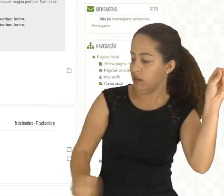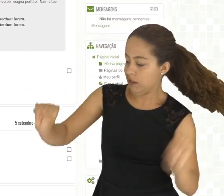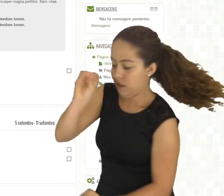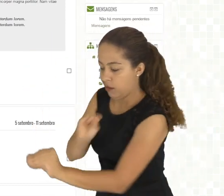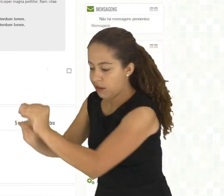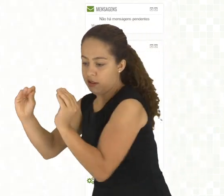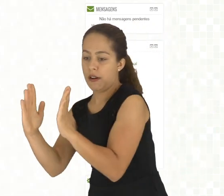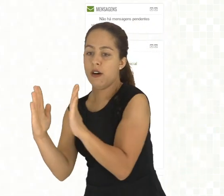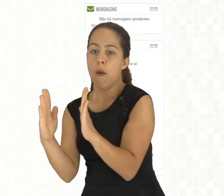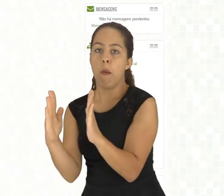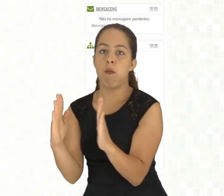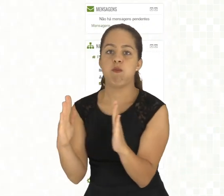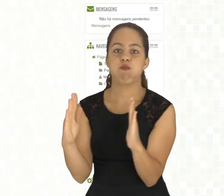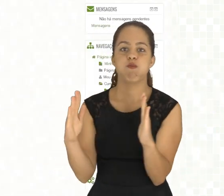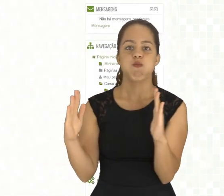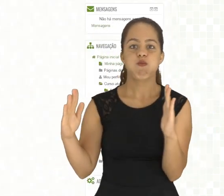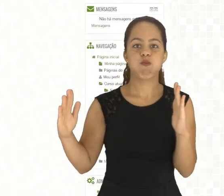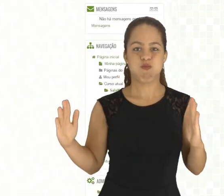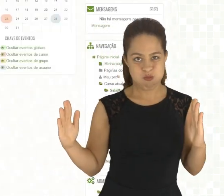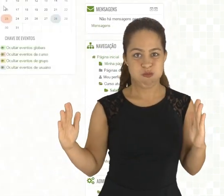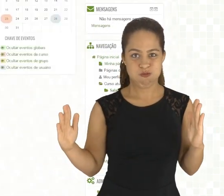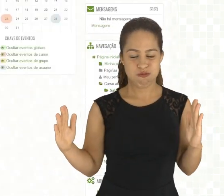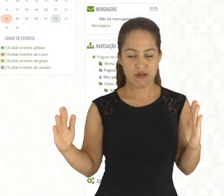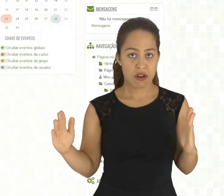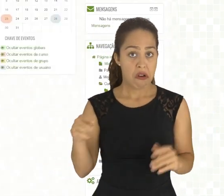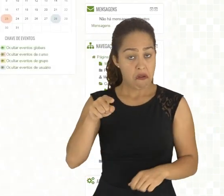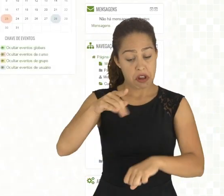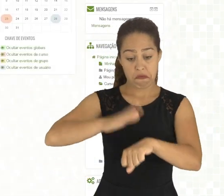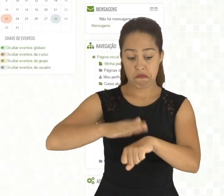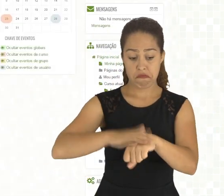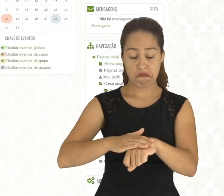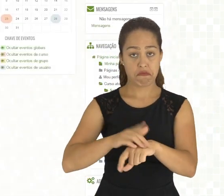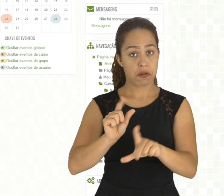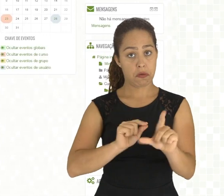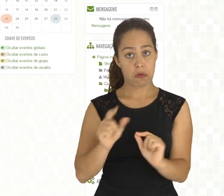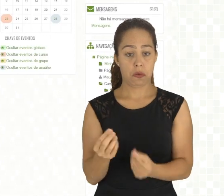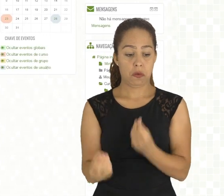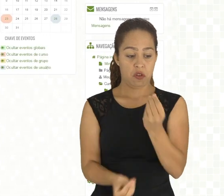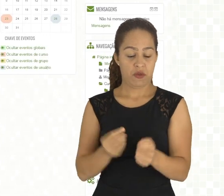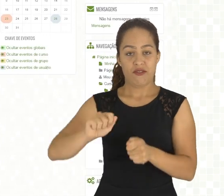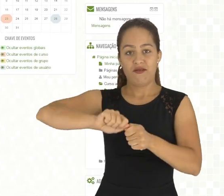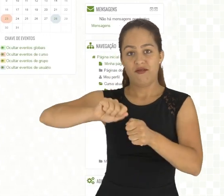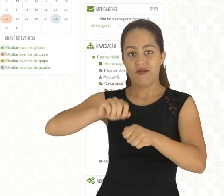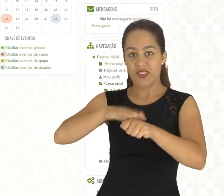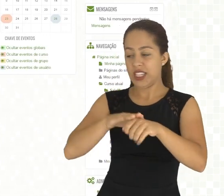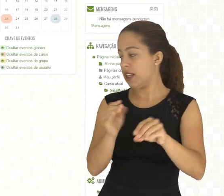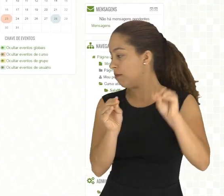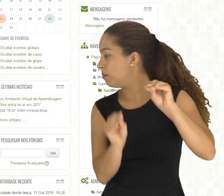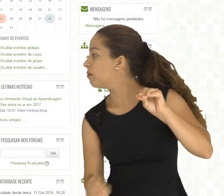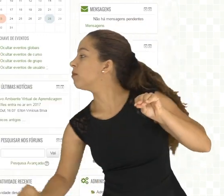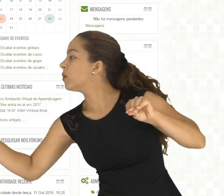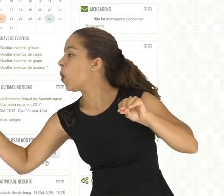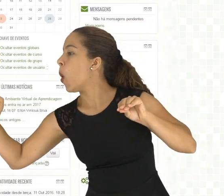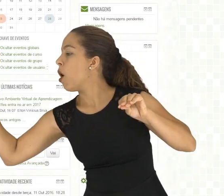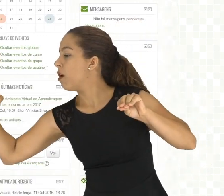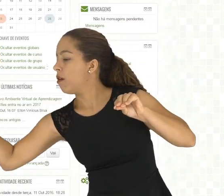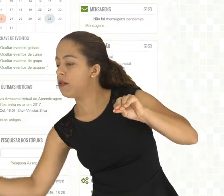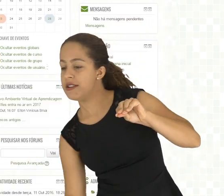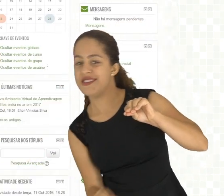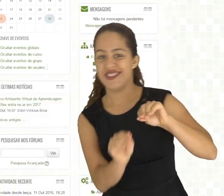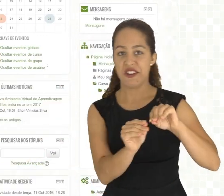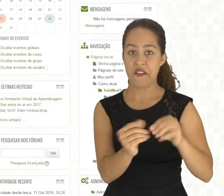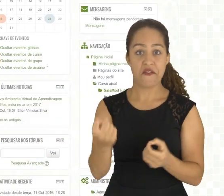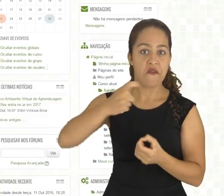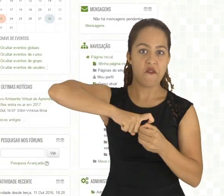no mesmo ícone da setinha e ele vai voltando. Ou clicando nesse ícone aqui embaixo e aí voltam todos ao mesmo tempo.